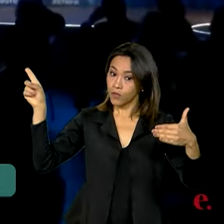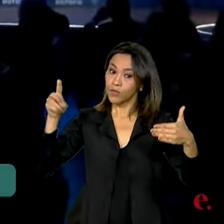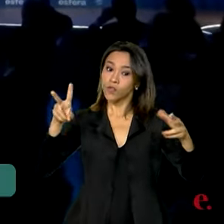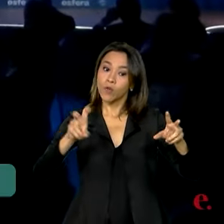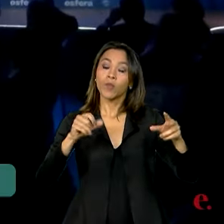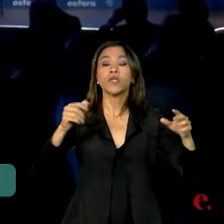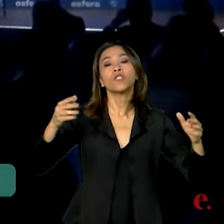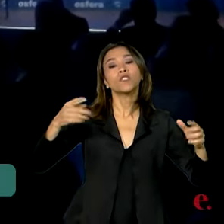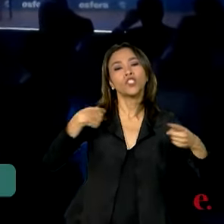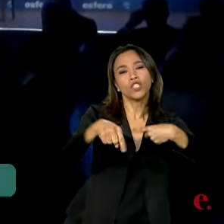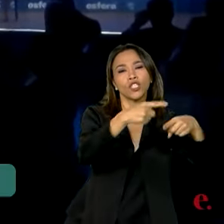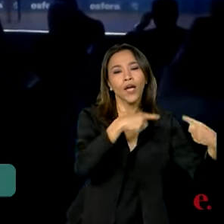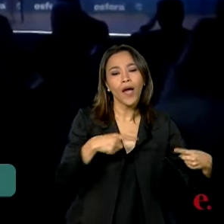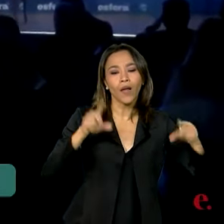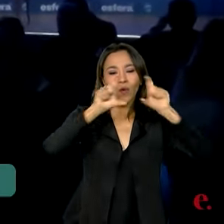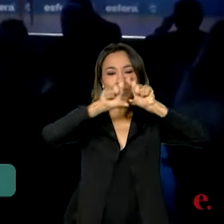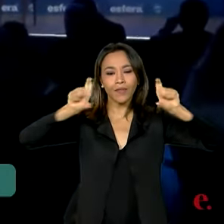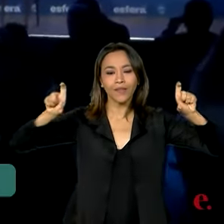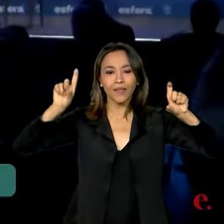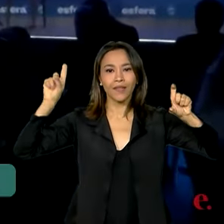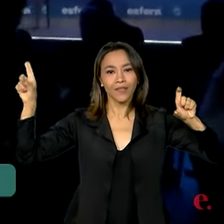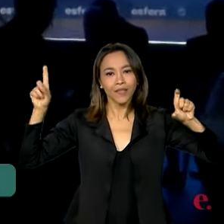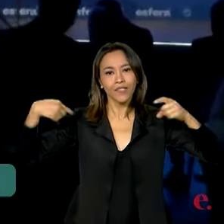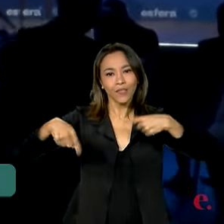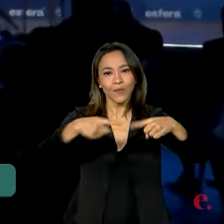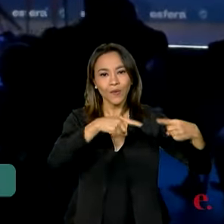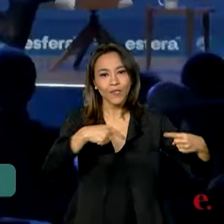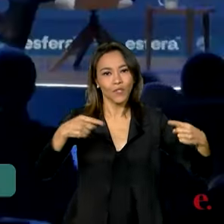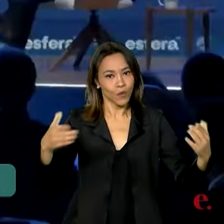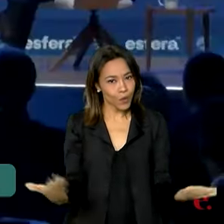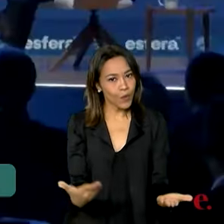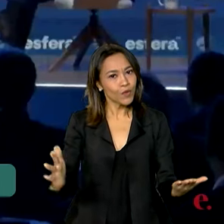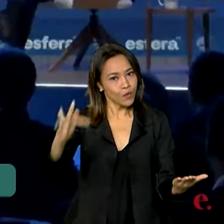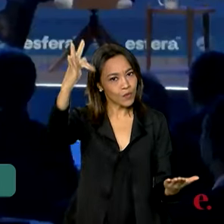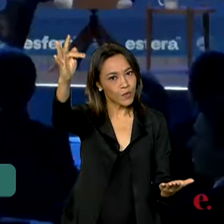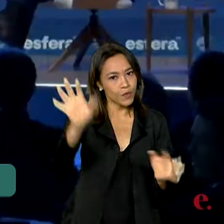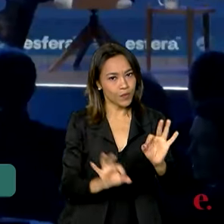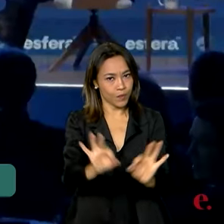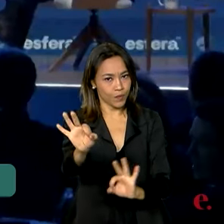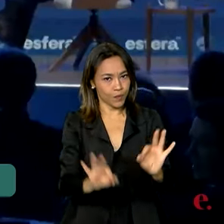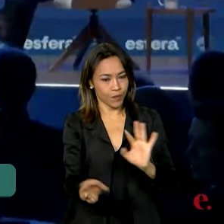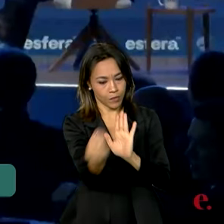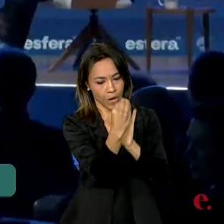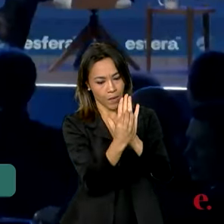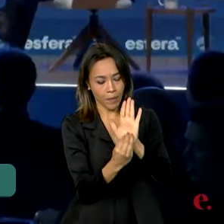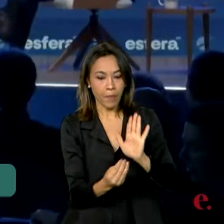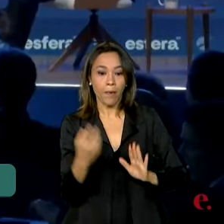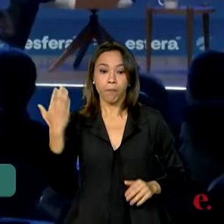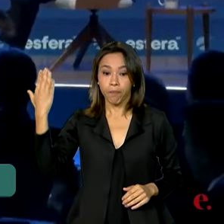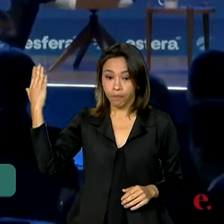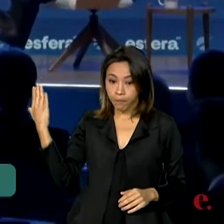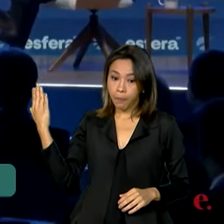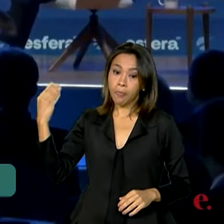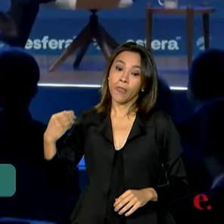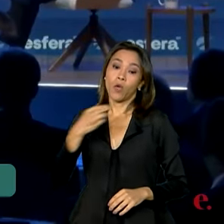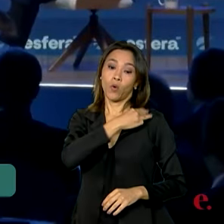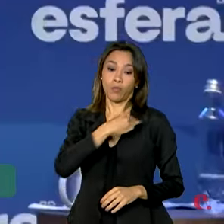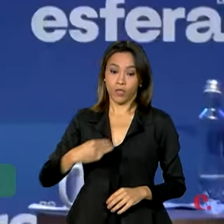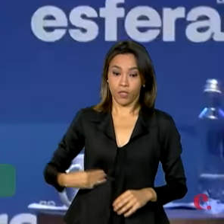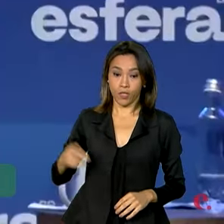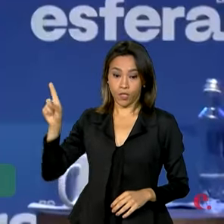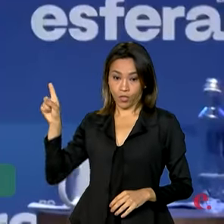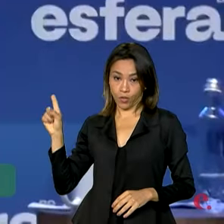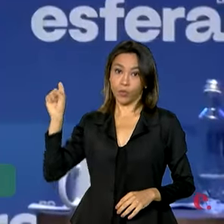presente e traçar planos para o futuro do país. O ministro de Minas e Energia, Alexandre Silveira, participou do